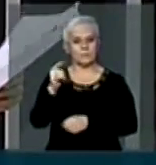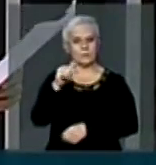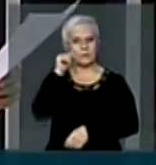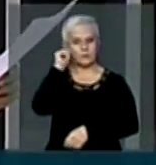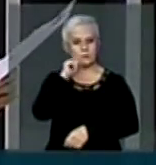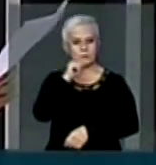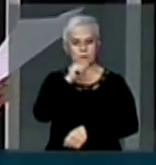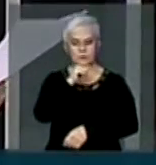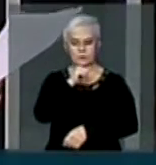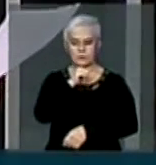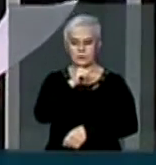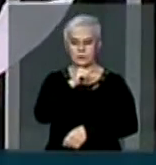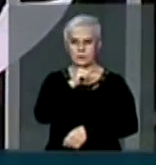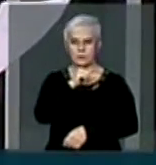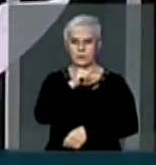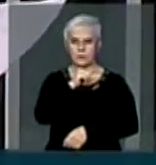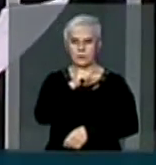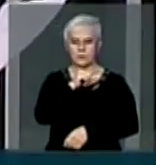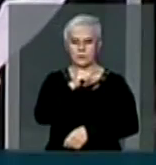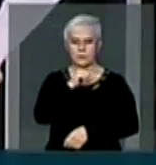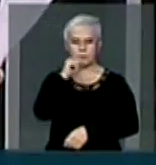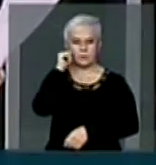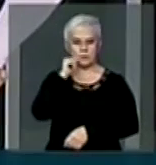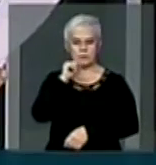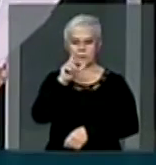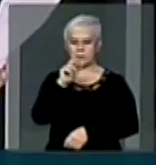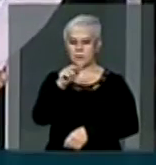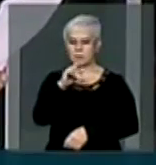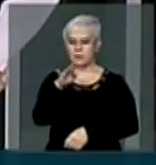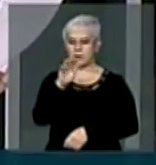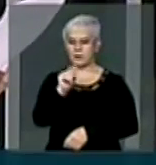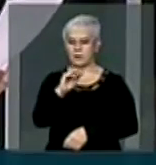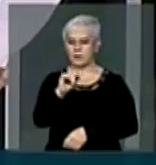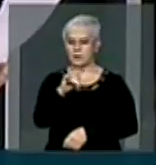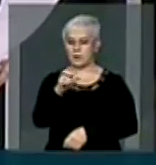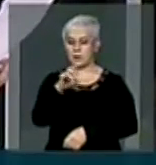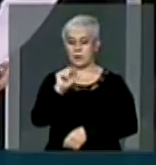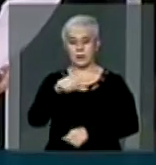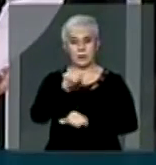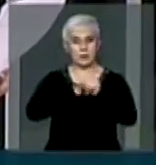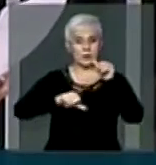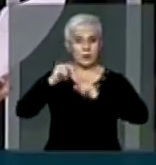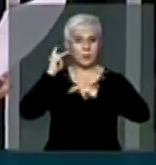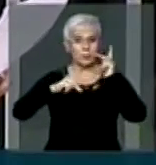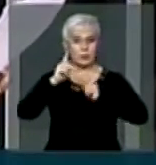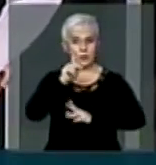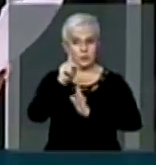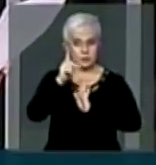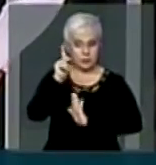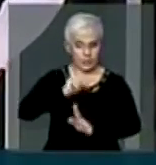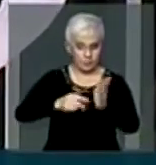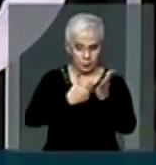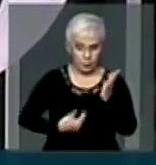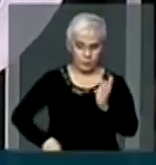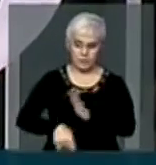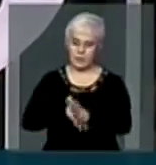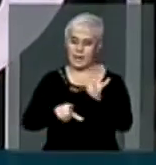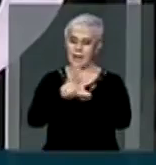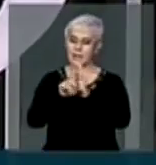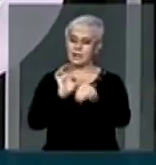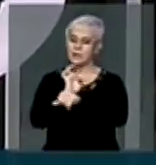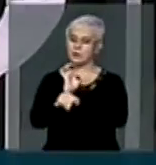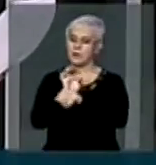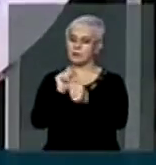-primeira-dama do nosso Estado, dona Renata Campos. Virou uma política pública através de uma lei estadual, que foi